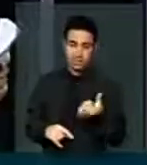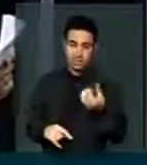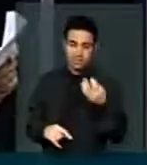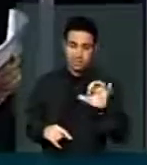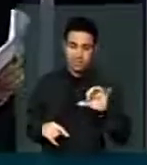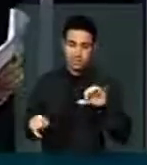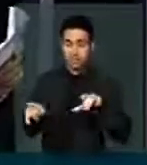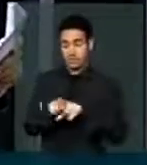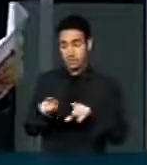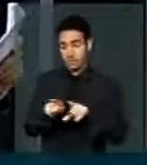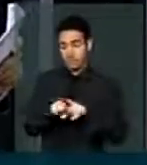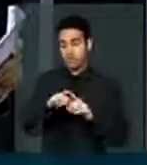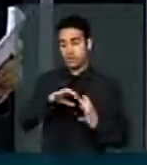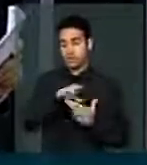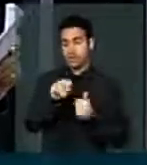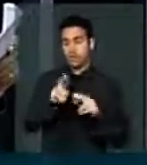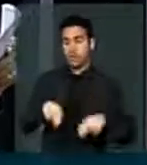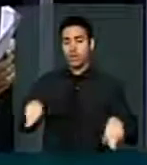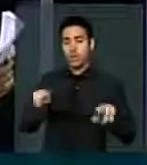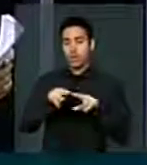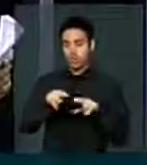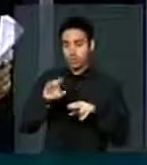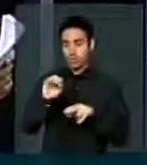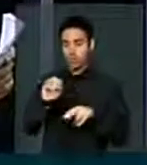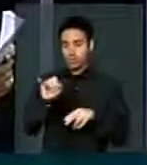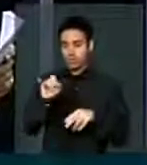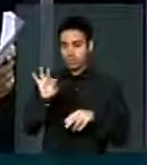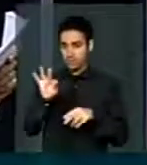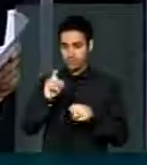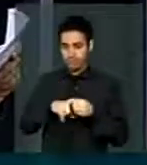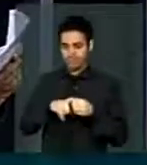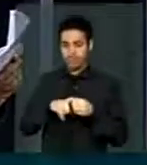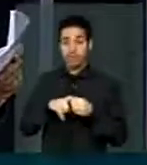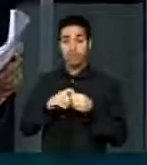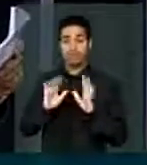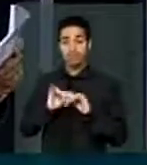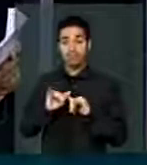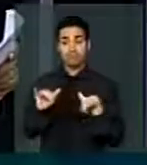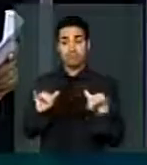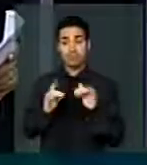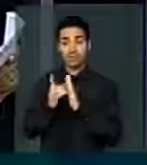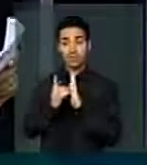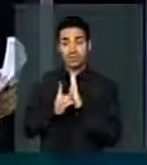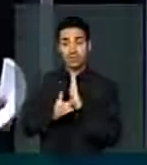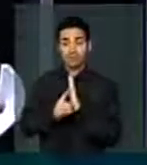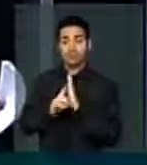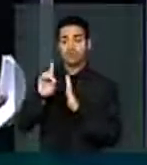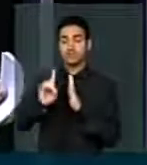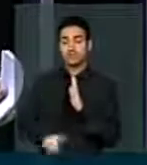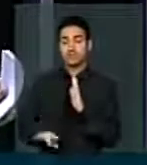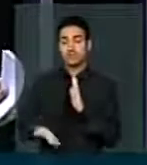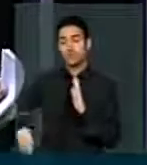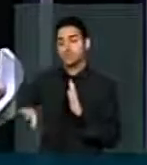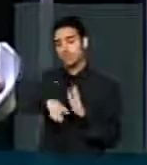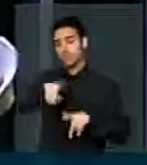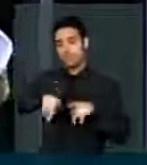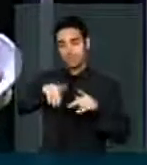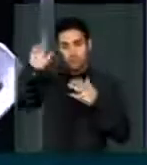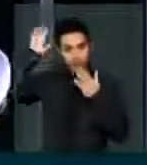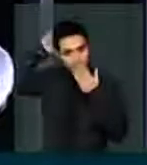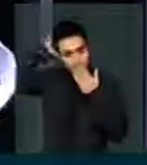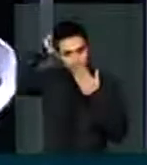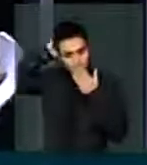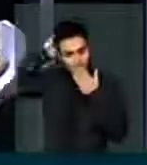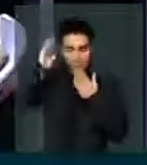a própria ONU, a qual a OIT participa, lançou uma declaração sobre os direitos dos povos indígenas. A revista